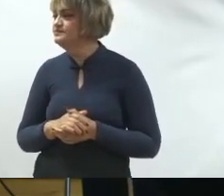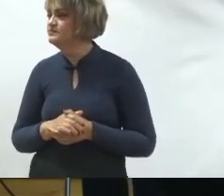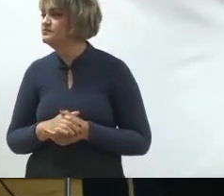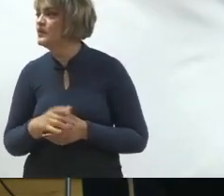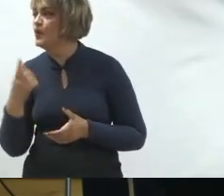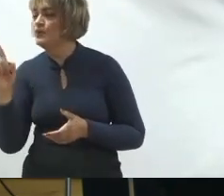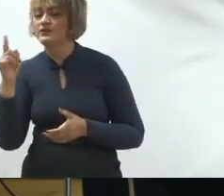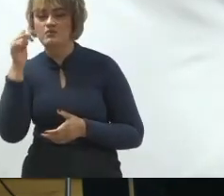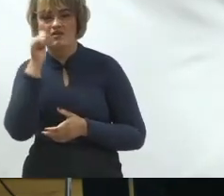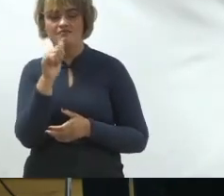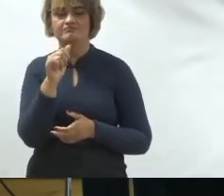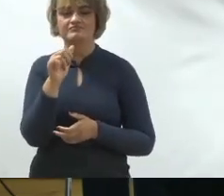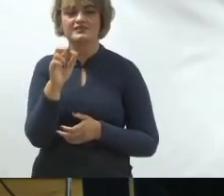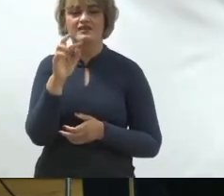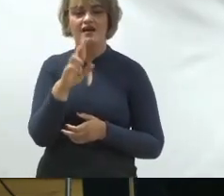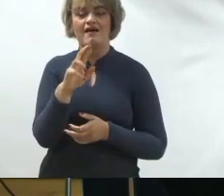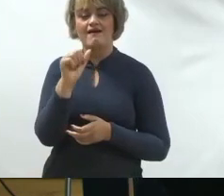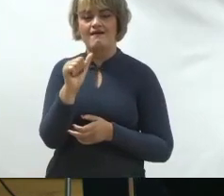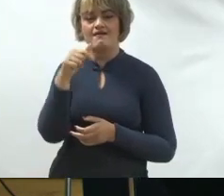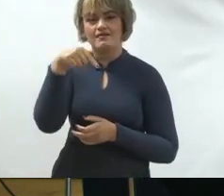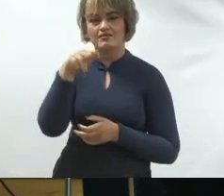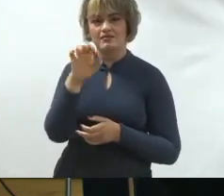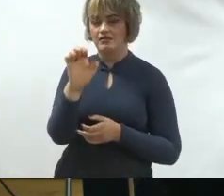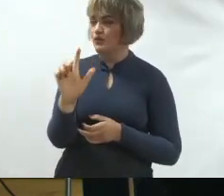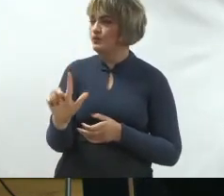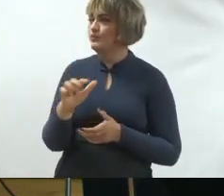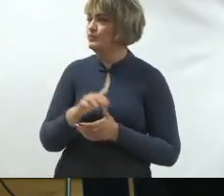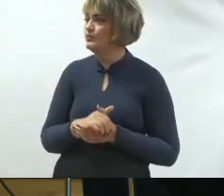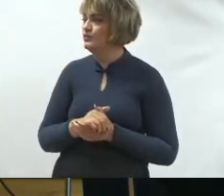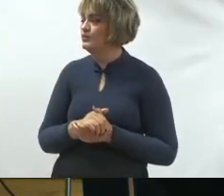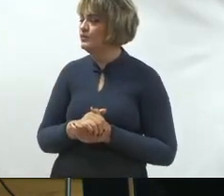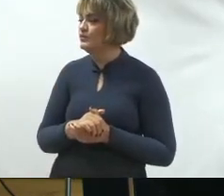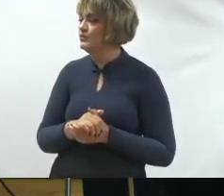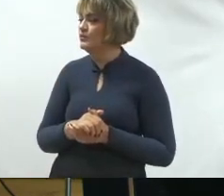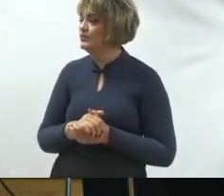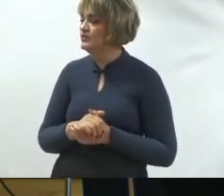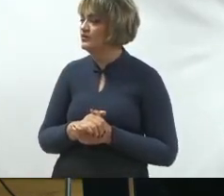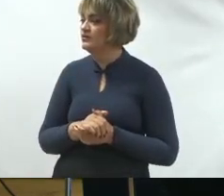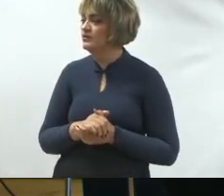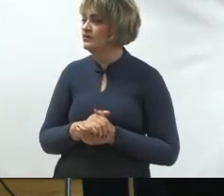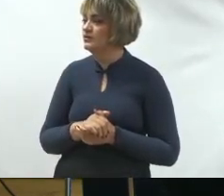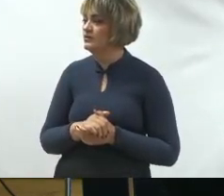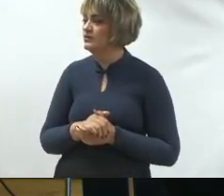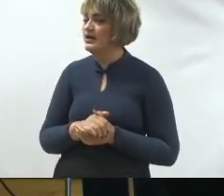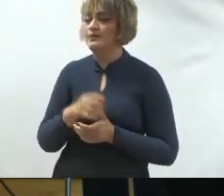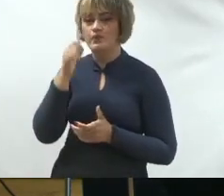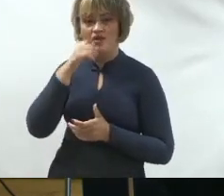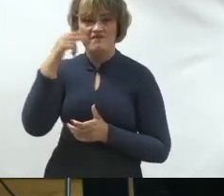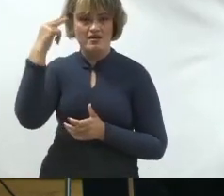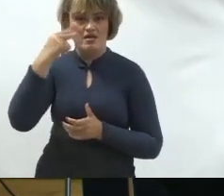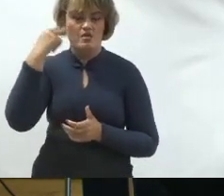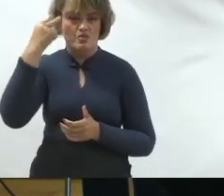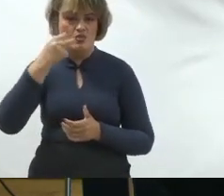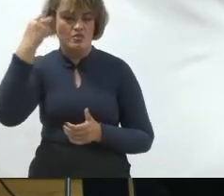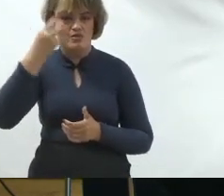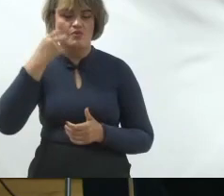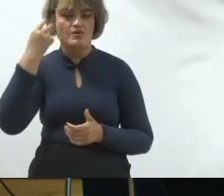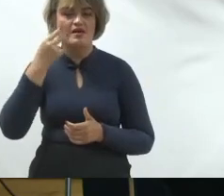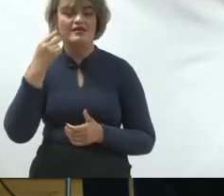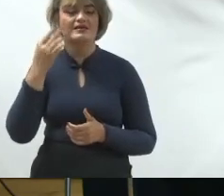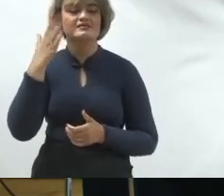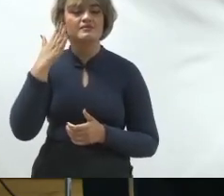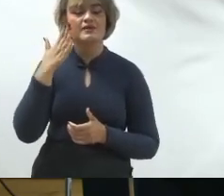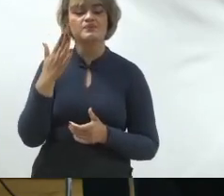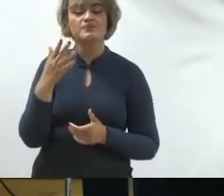Raquel de Faria Xavier diz o seguinte é candidata a vereadora e que é como conquistar